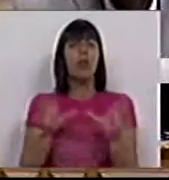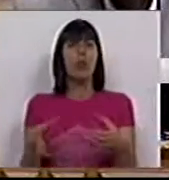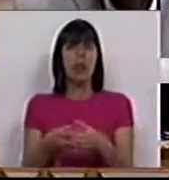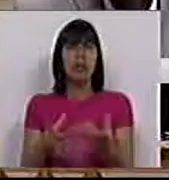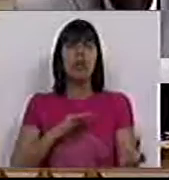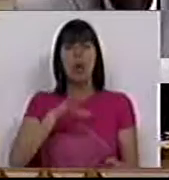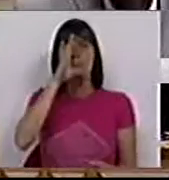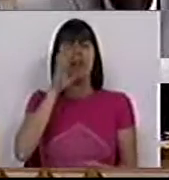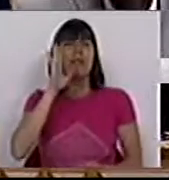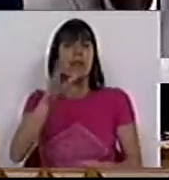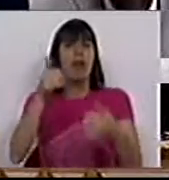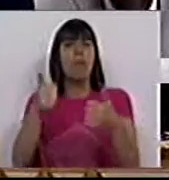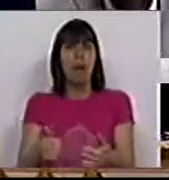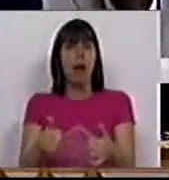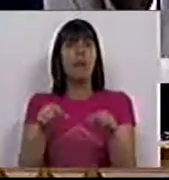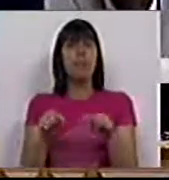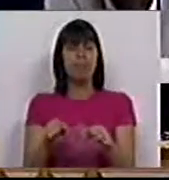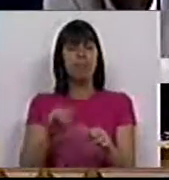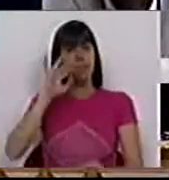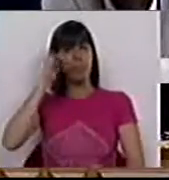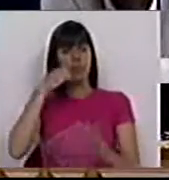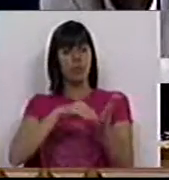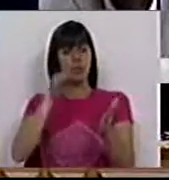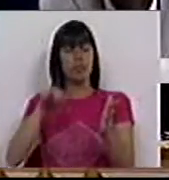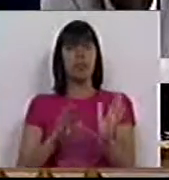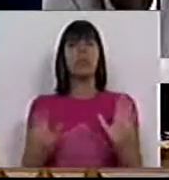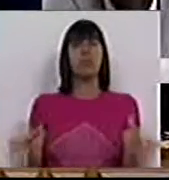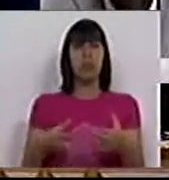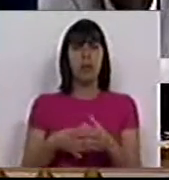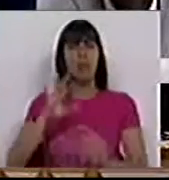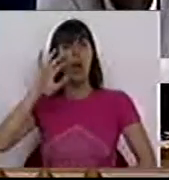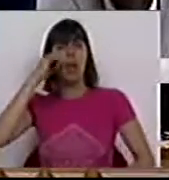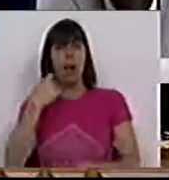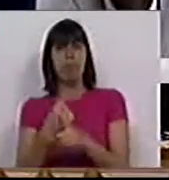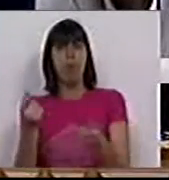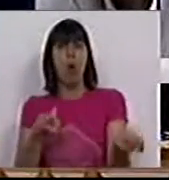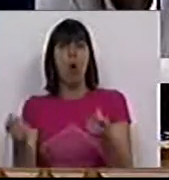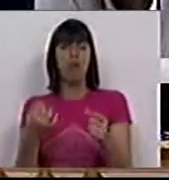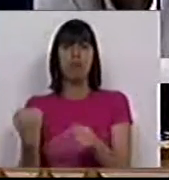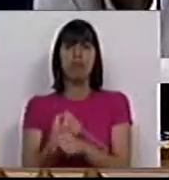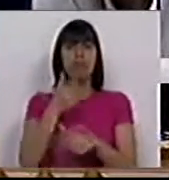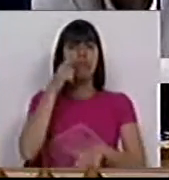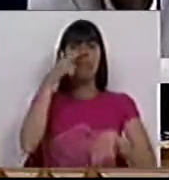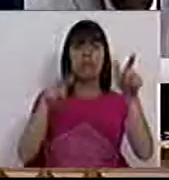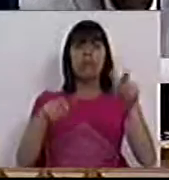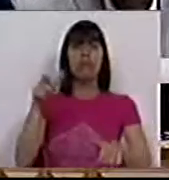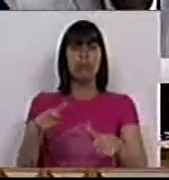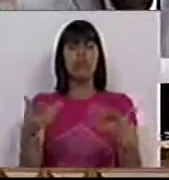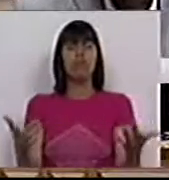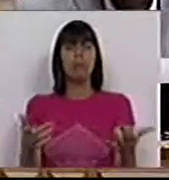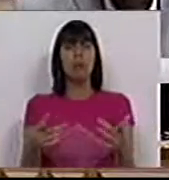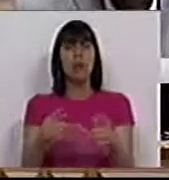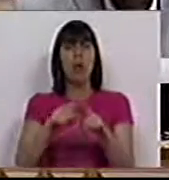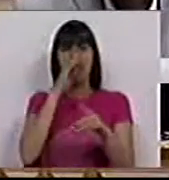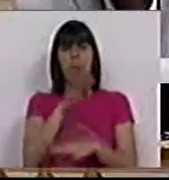coletiva. O Sr. Ministro sabe bem que ao atacar a contratação coletiva, ataca a organização dos trabalhadores e a manda